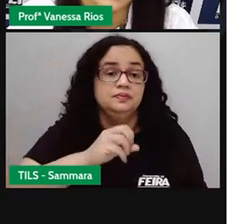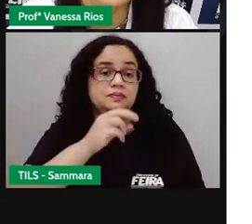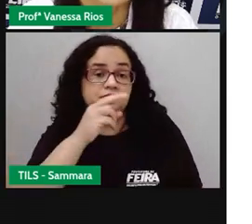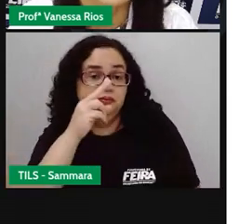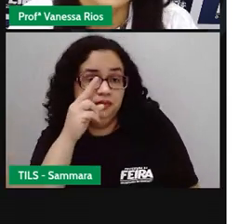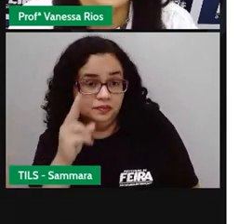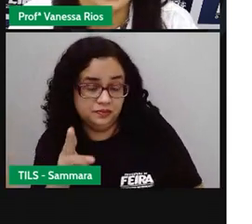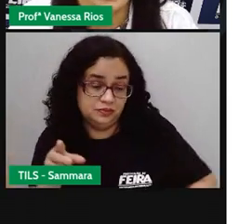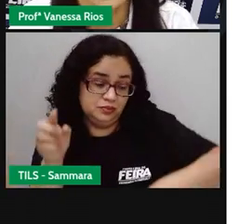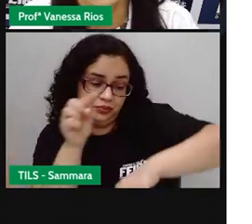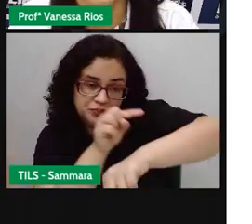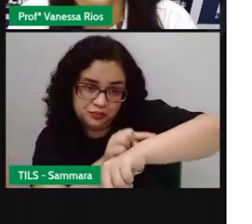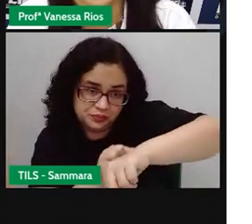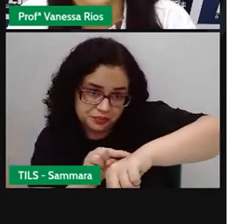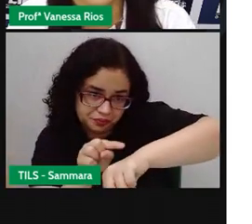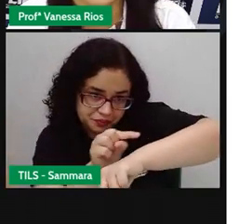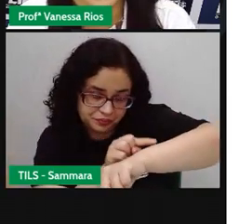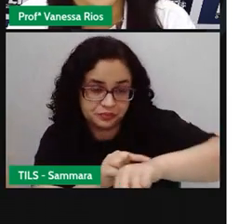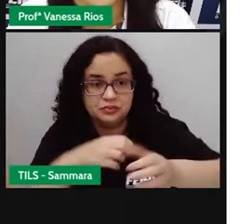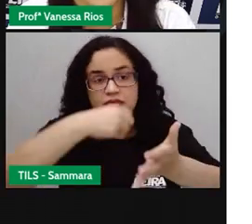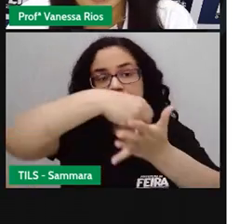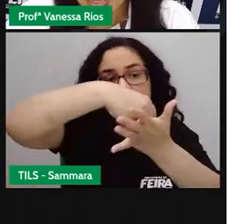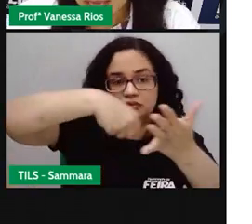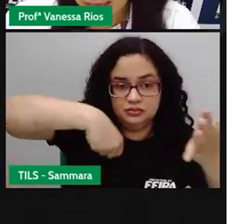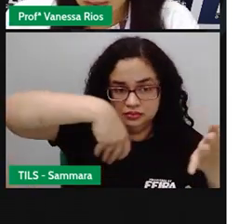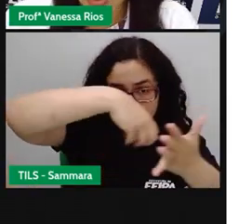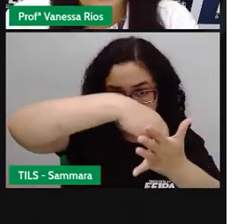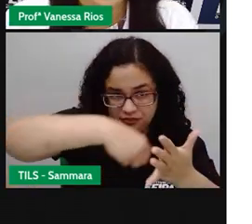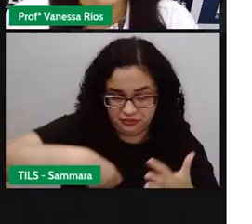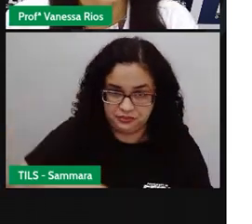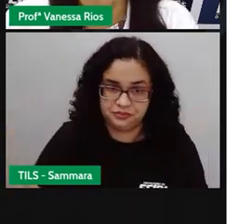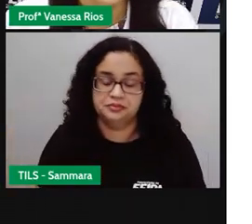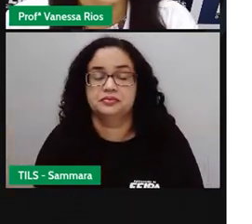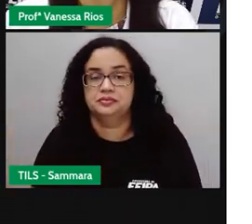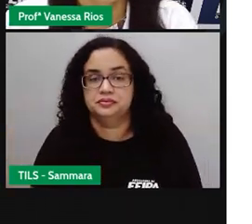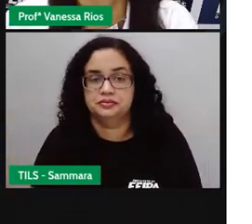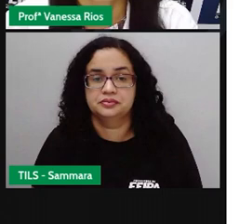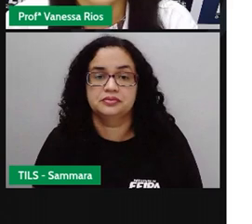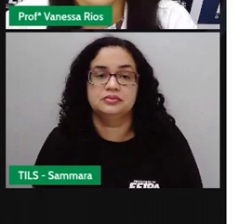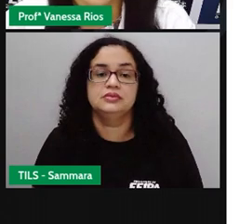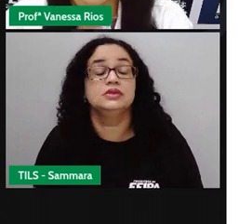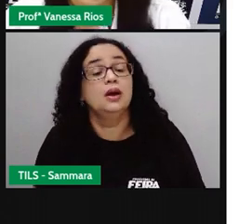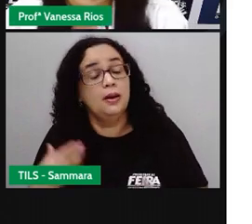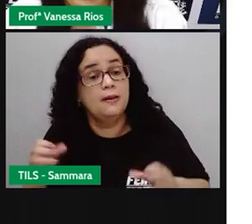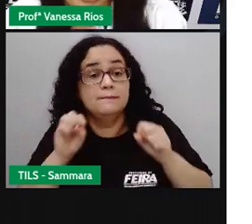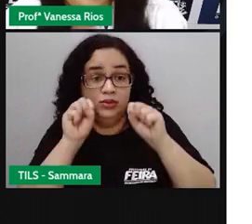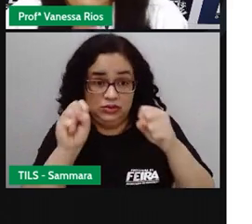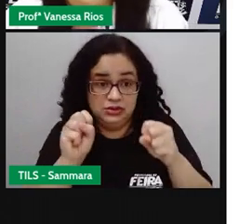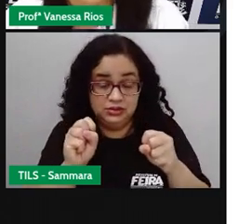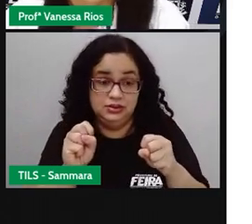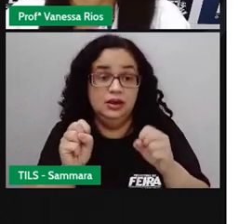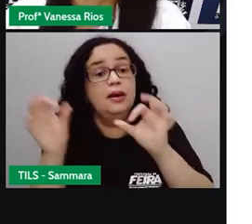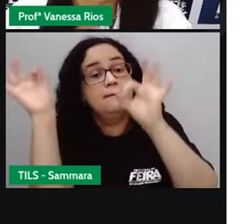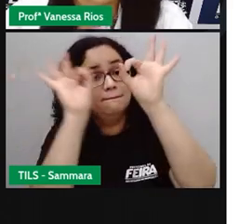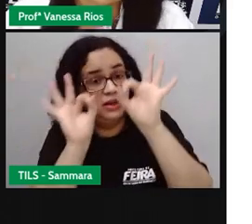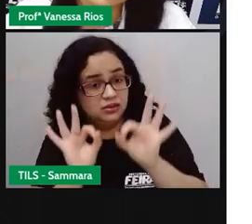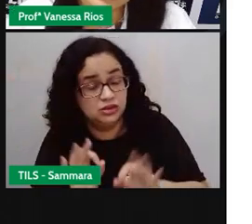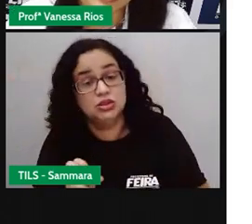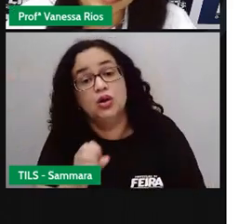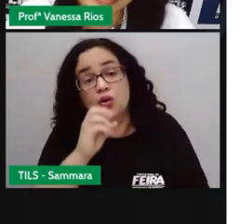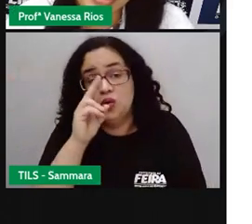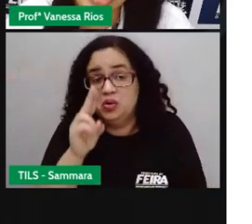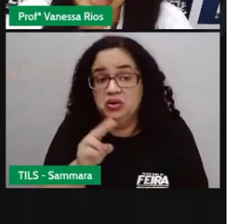a um quadro cronológico de atividades. E as rotinas, elas podem ser planejadas ou